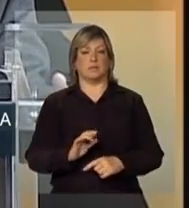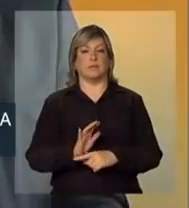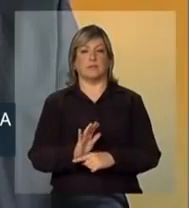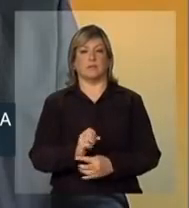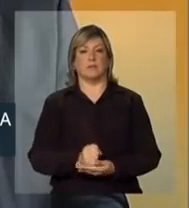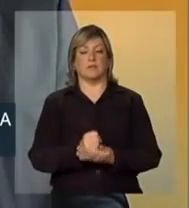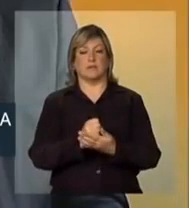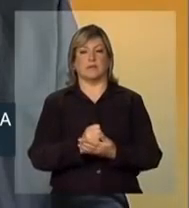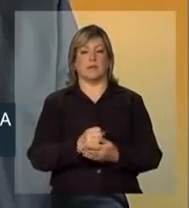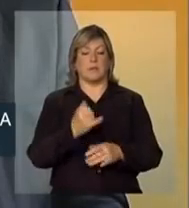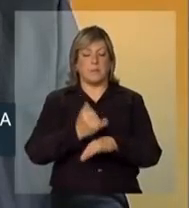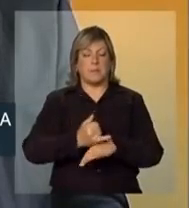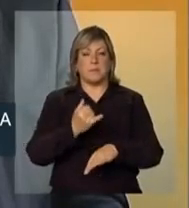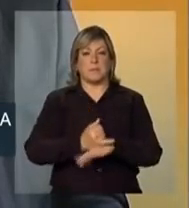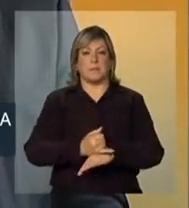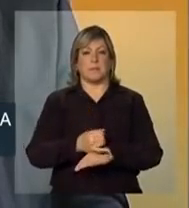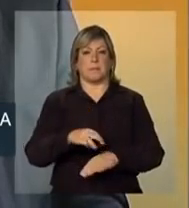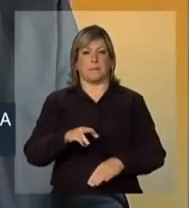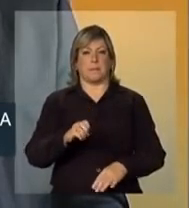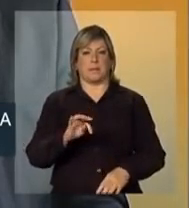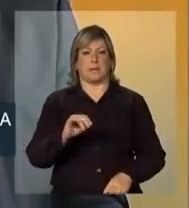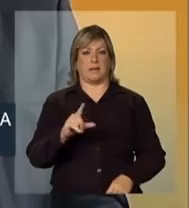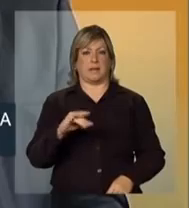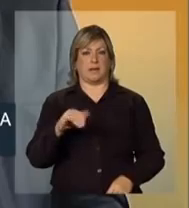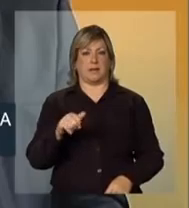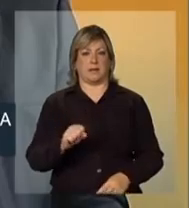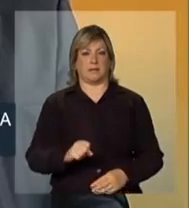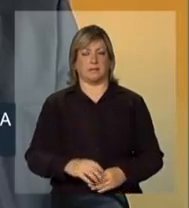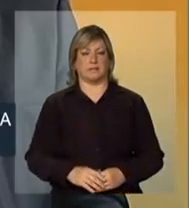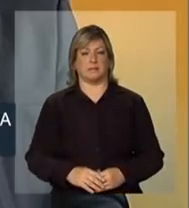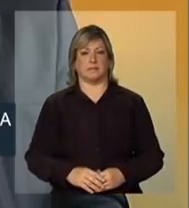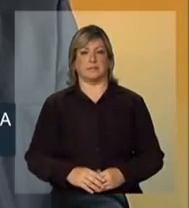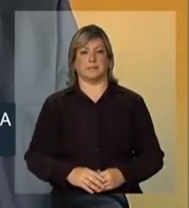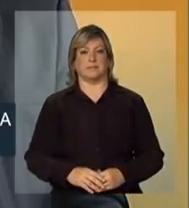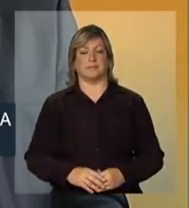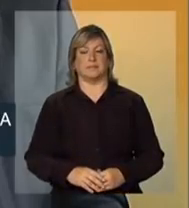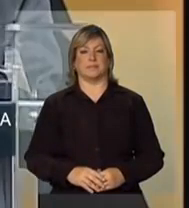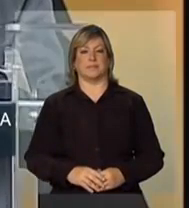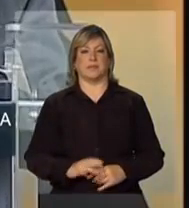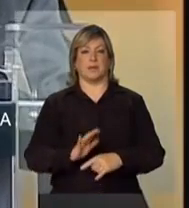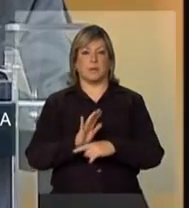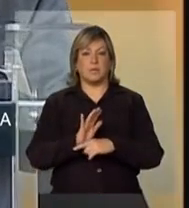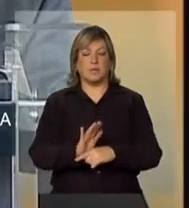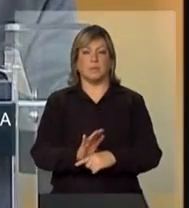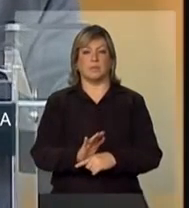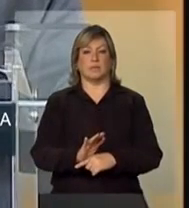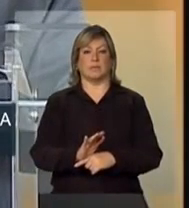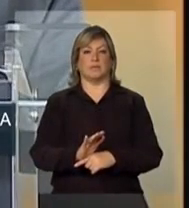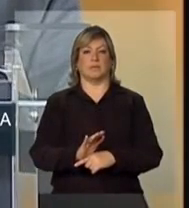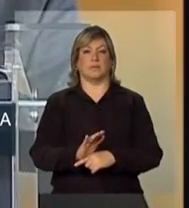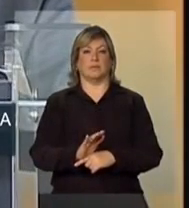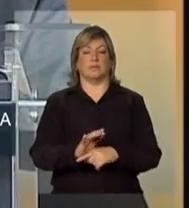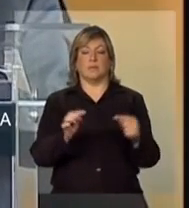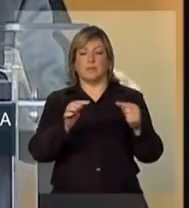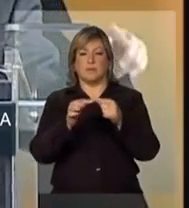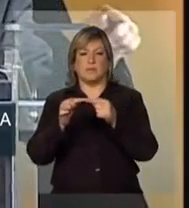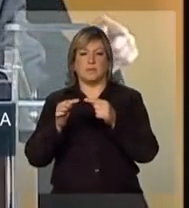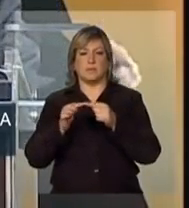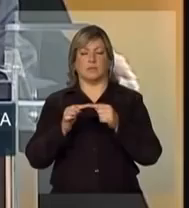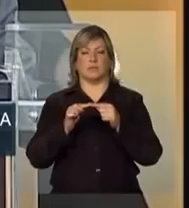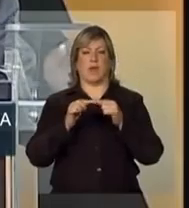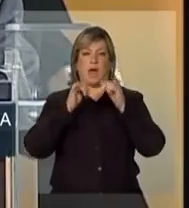promovendo uma adequada sinalização